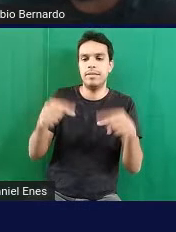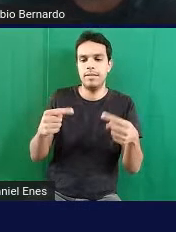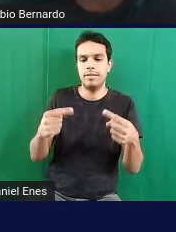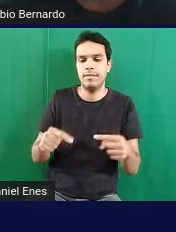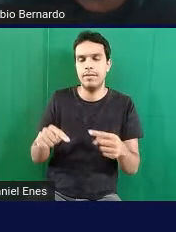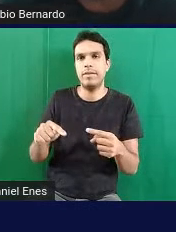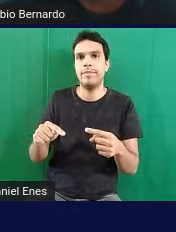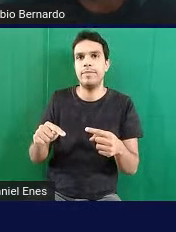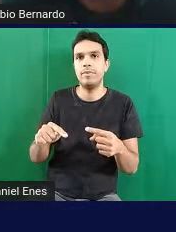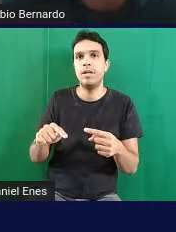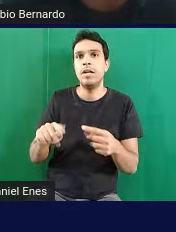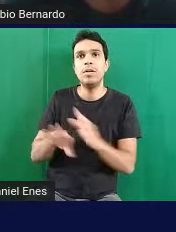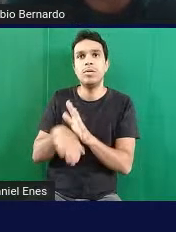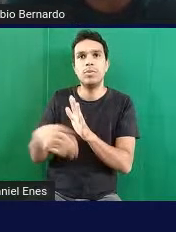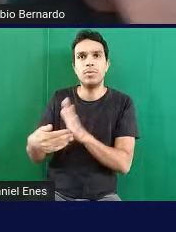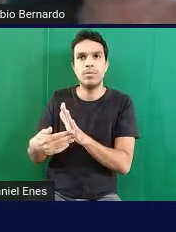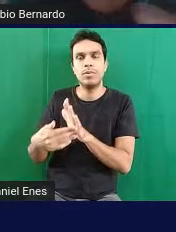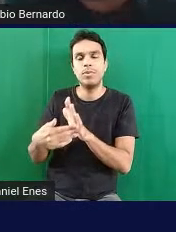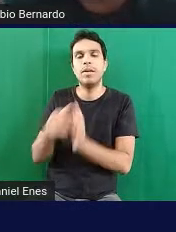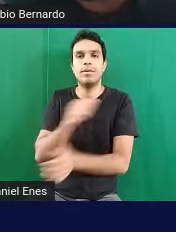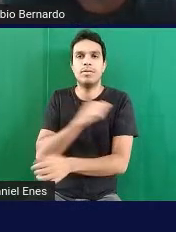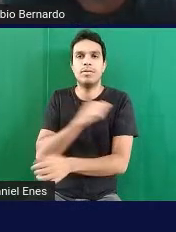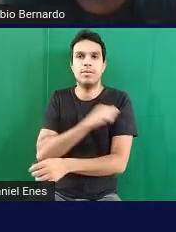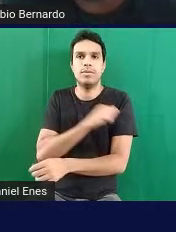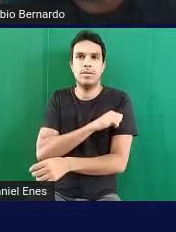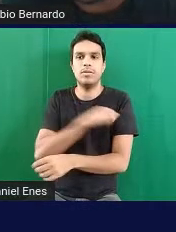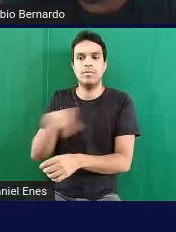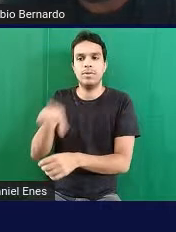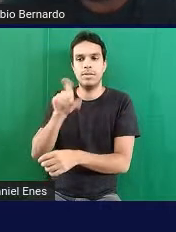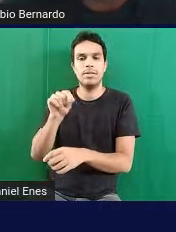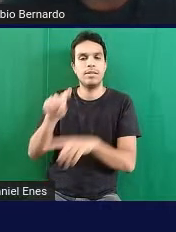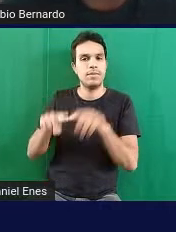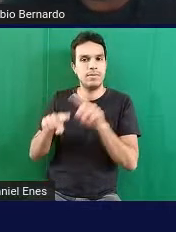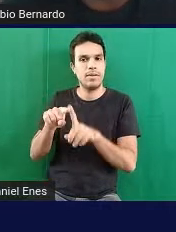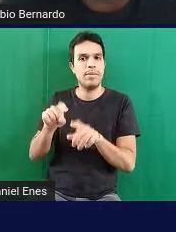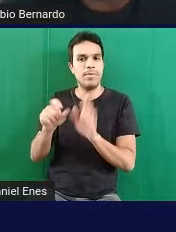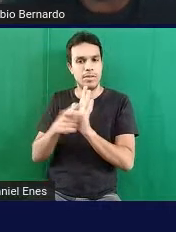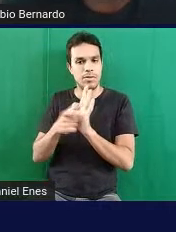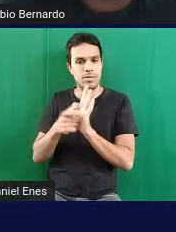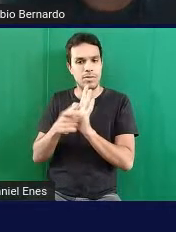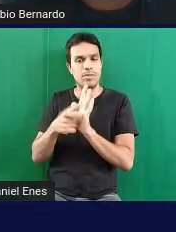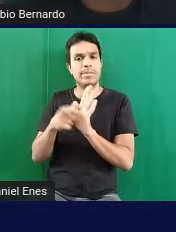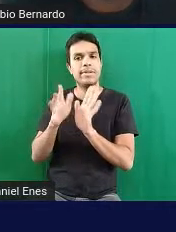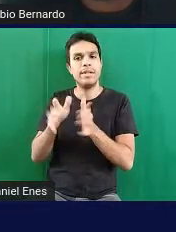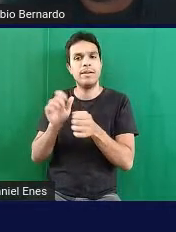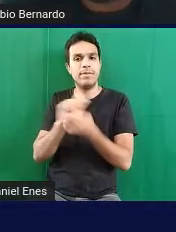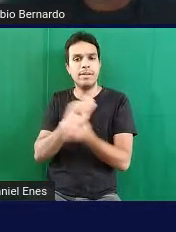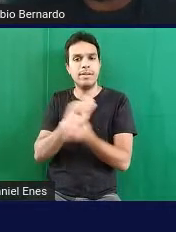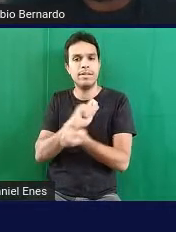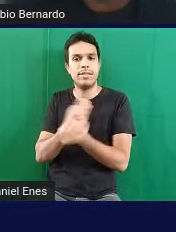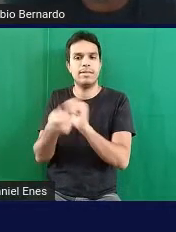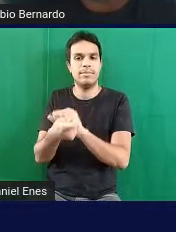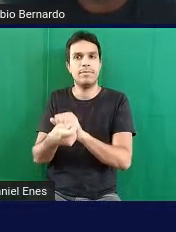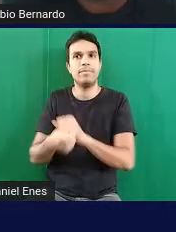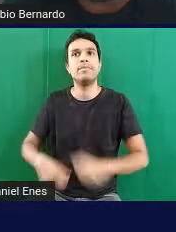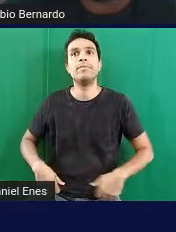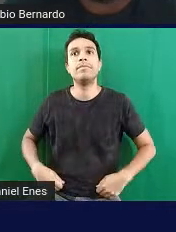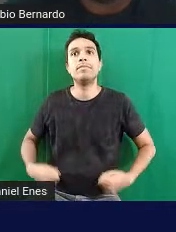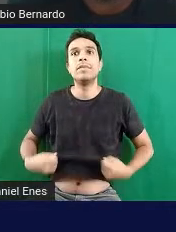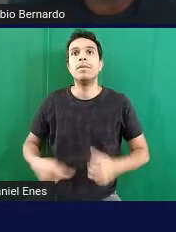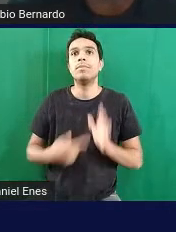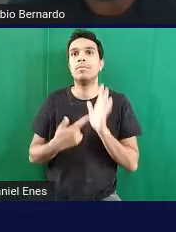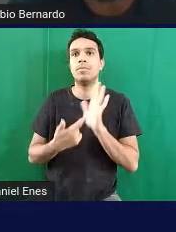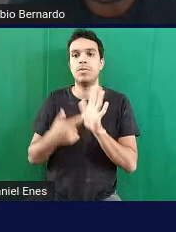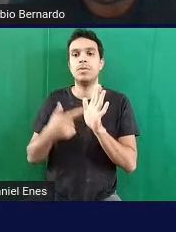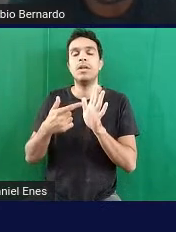relacionar essa ferramenta do software ele já faz a adaptação pode passar que vai mostrar a tabela adaptada no